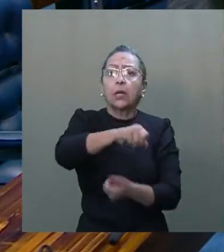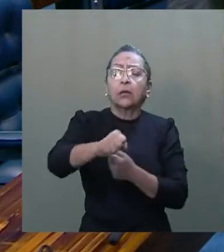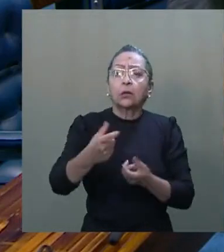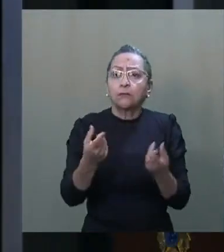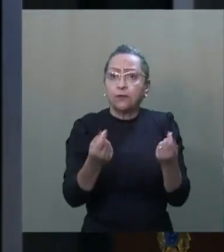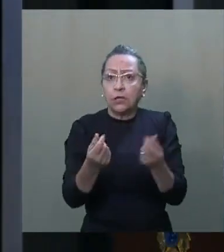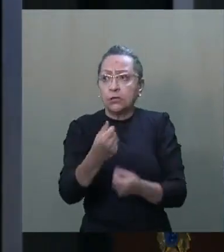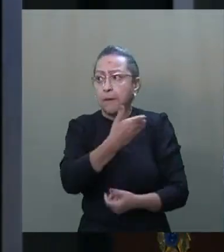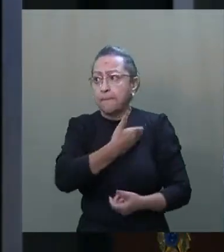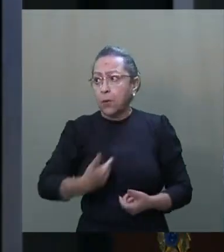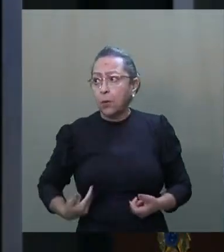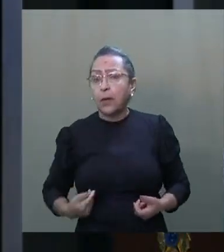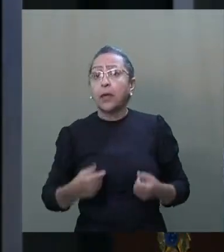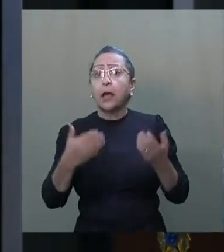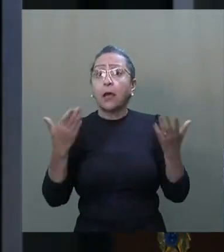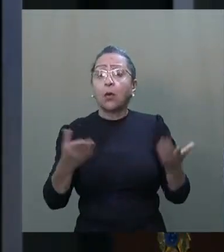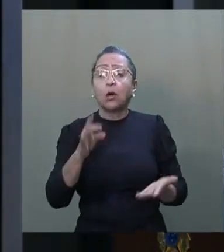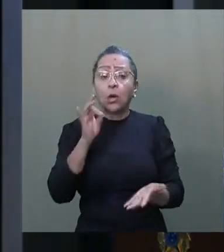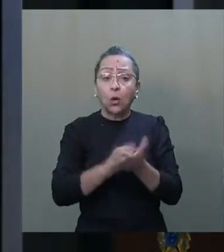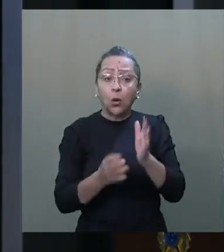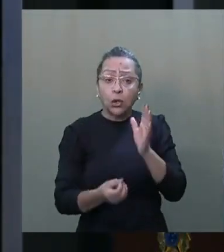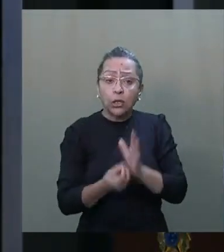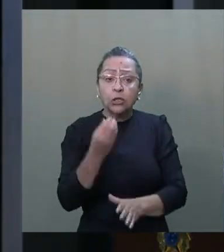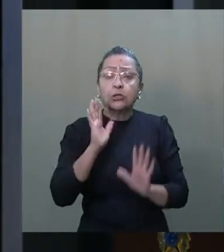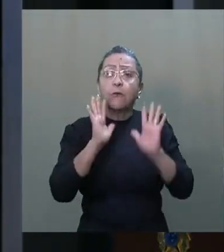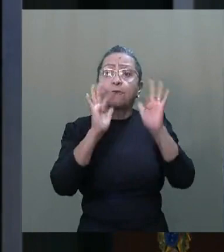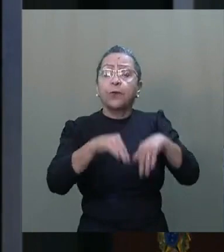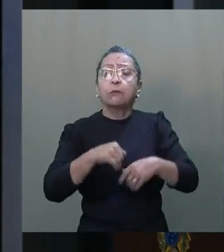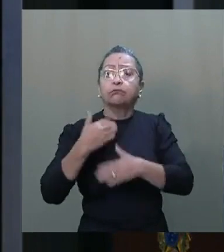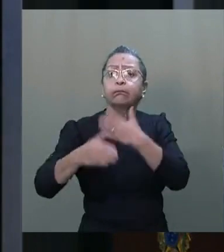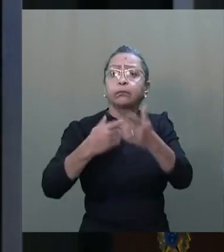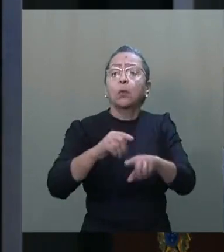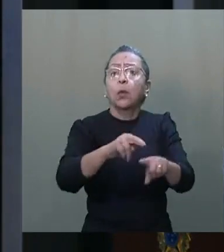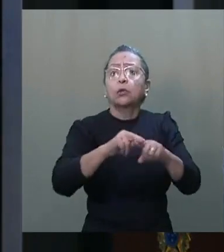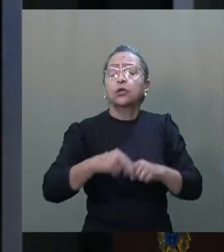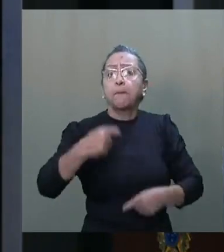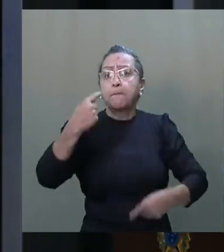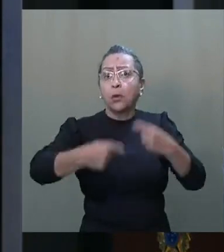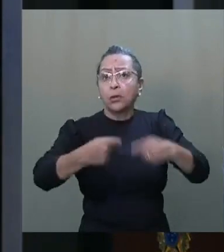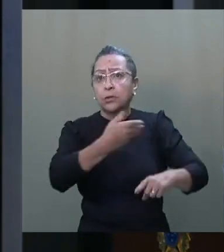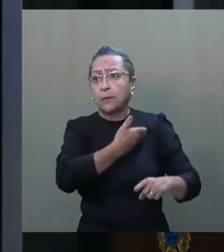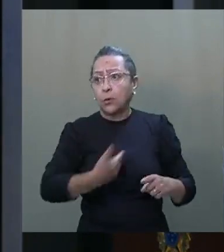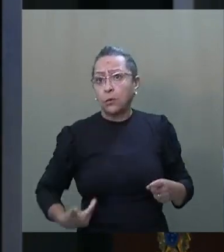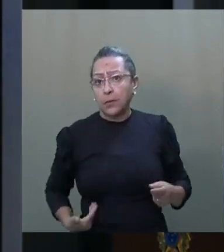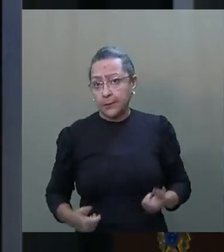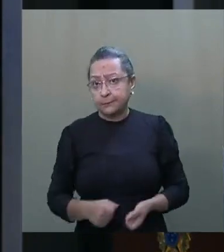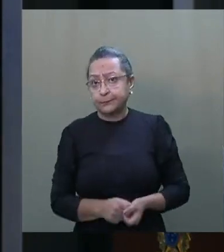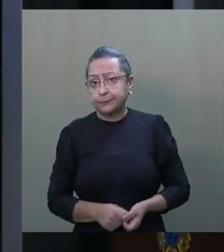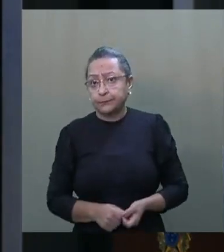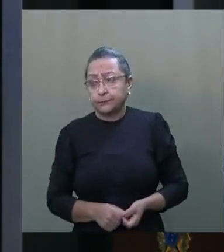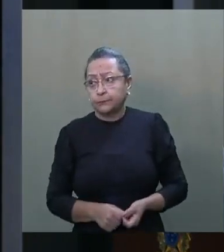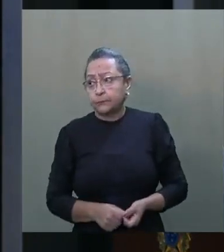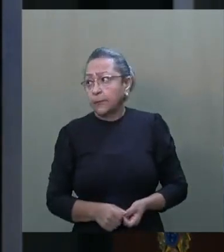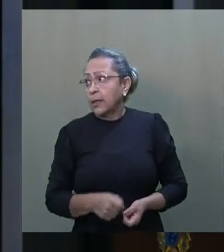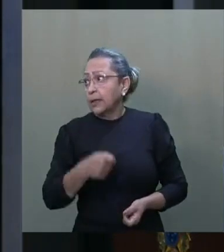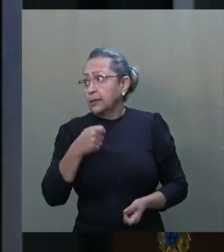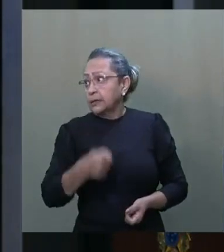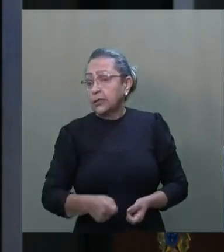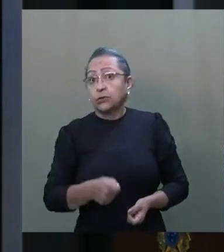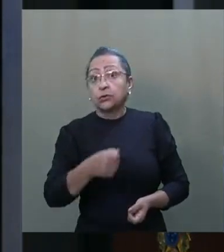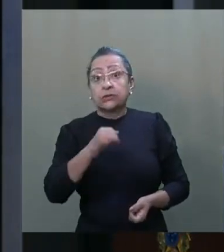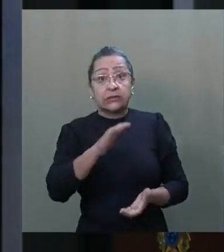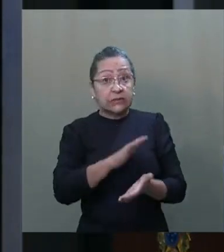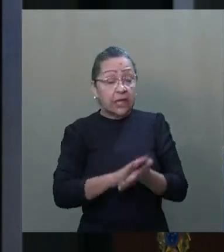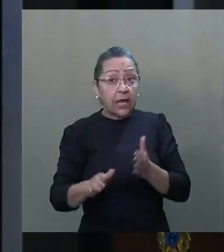públicas, origem e fim do desenvolvimento por meio de políticas públicas. Insisto, sem